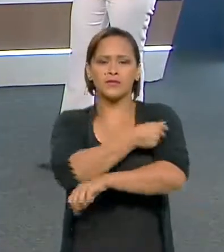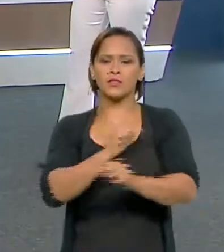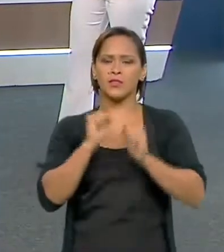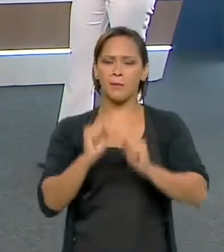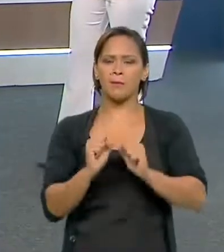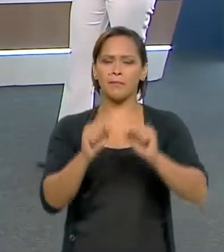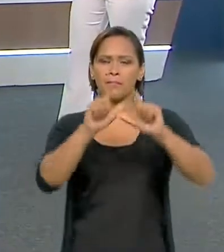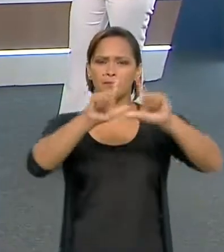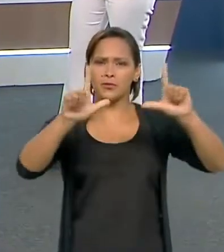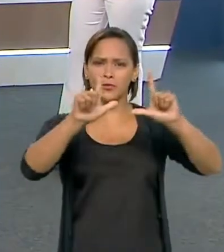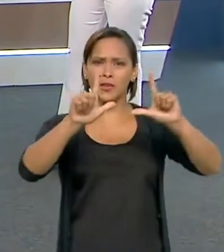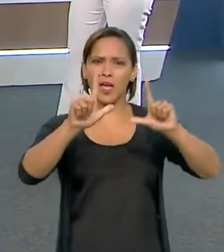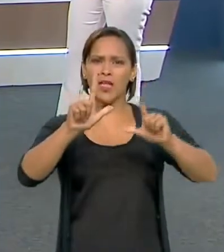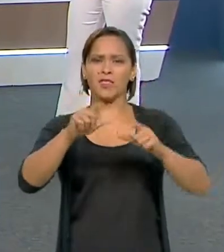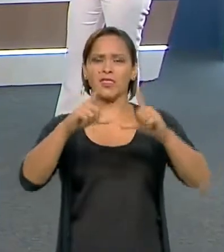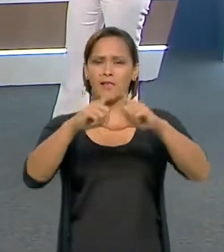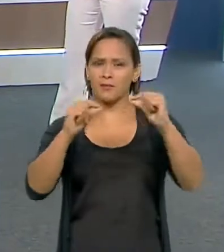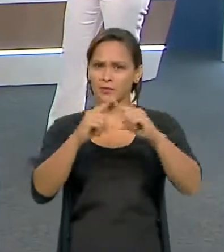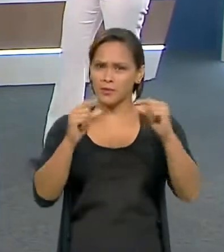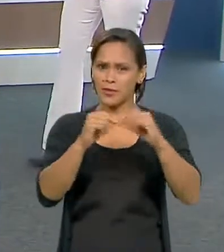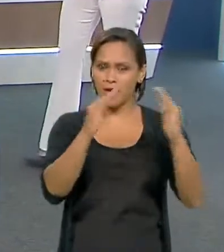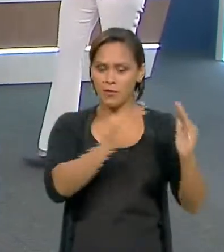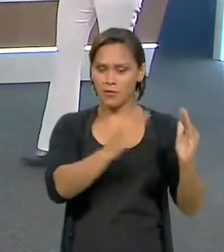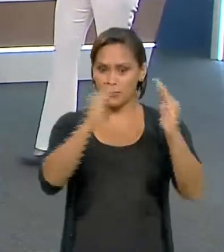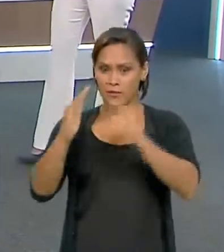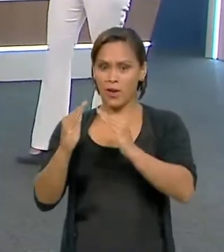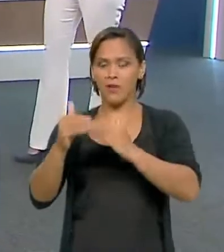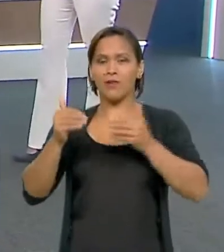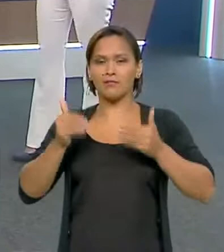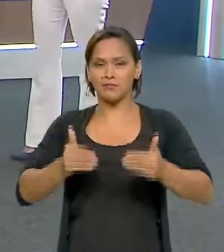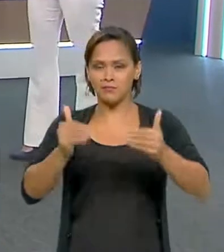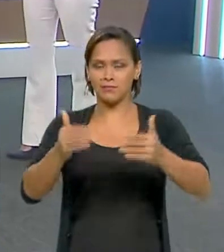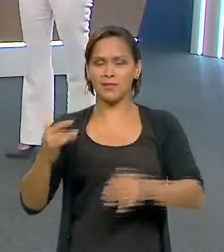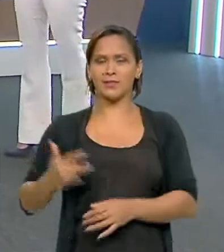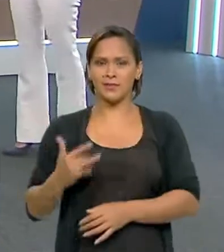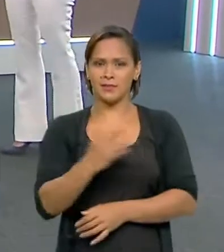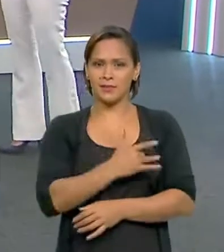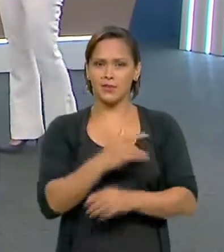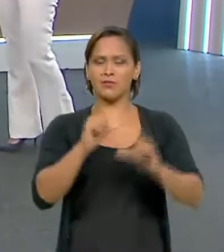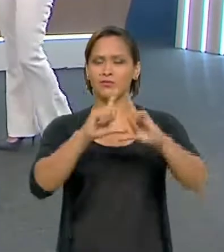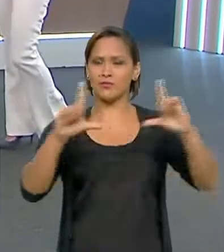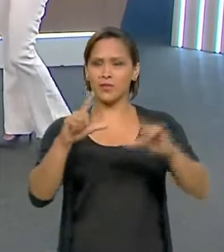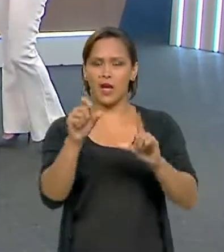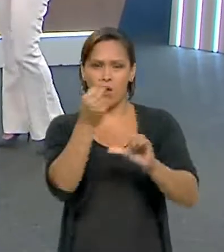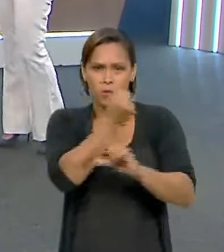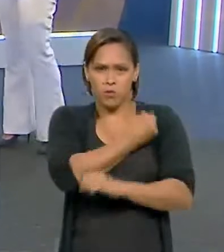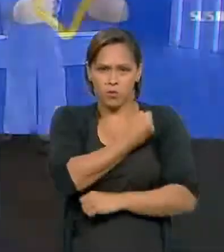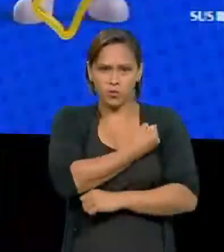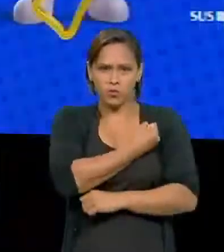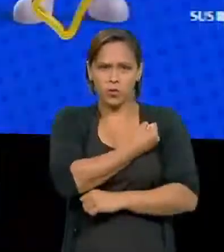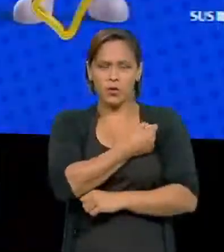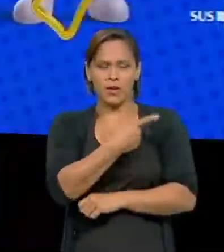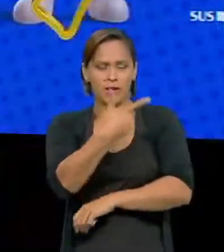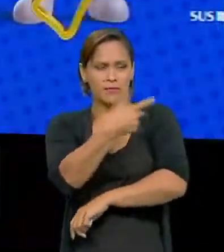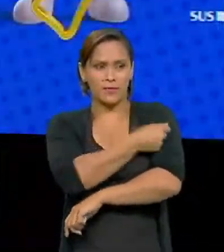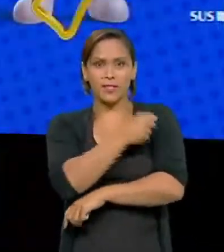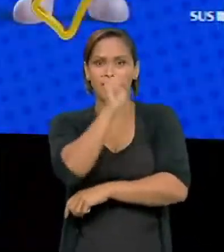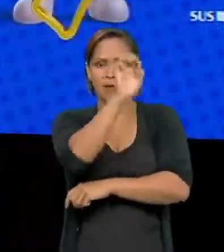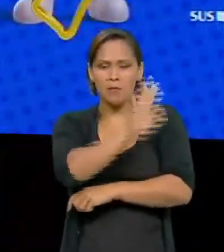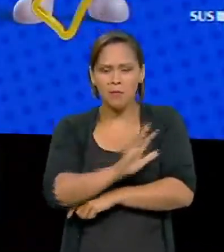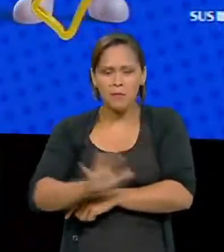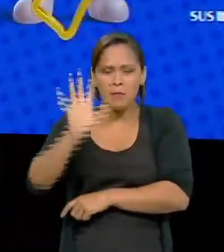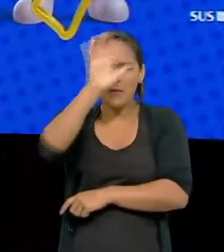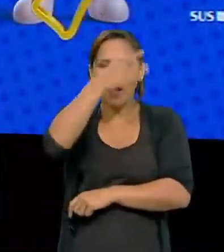pode ver o vacinômetro da Capital Federal, que fica ao lado do Ministério da Saúde. O vacinômetro mostra os números da vacinação no país,